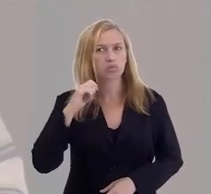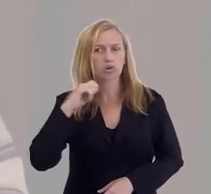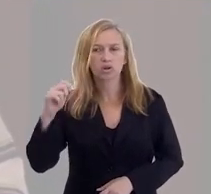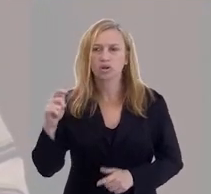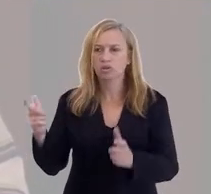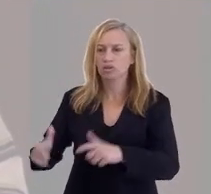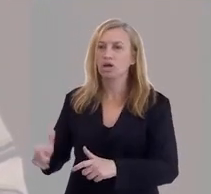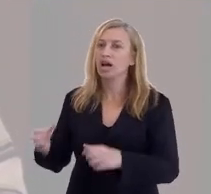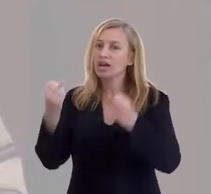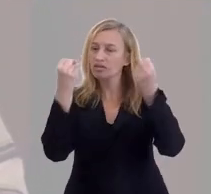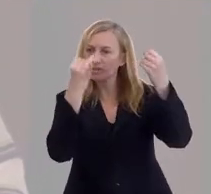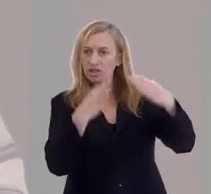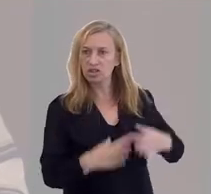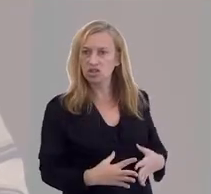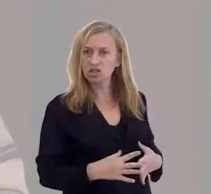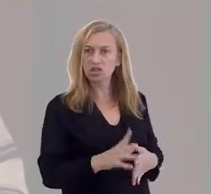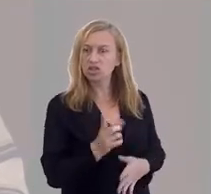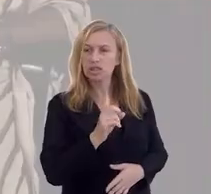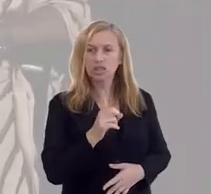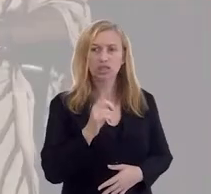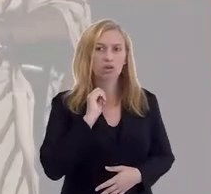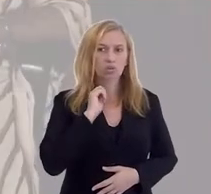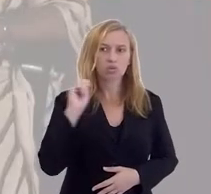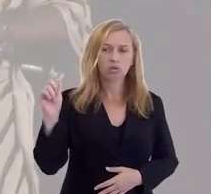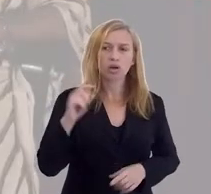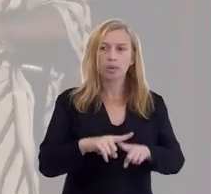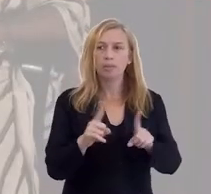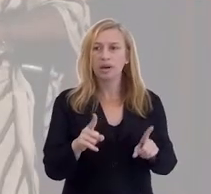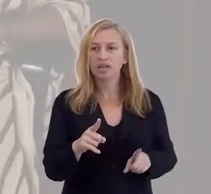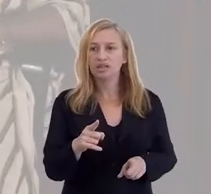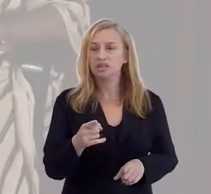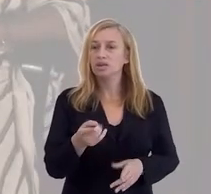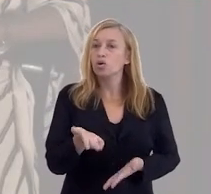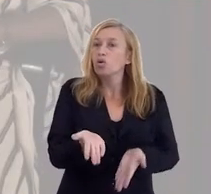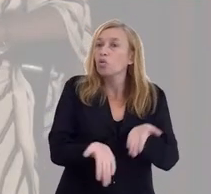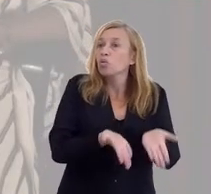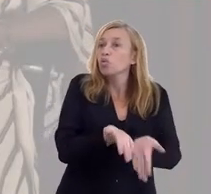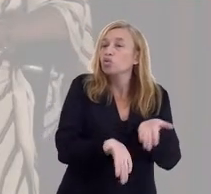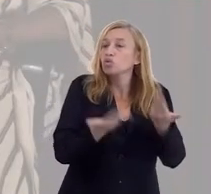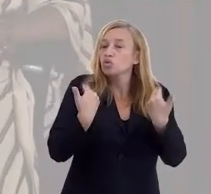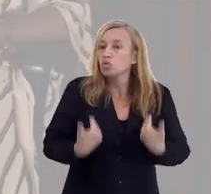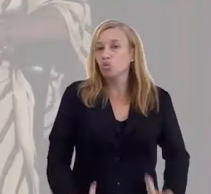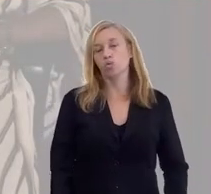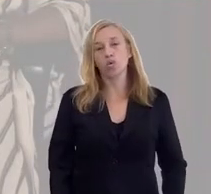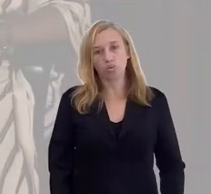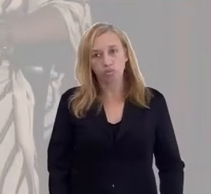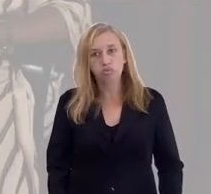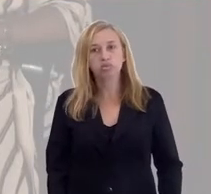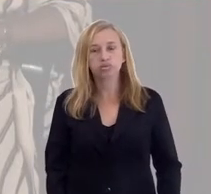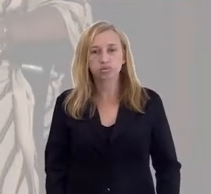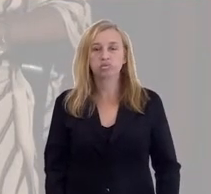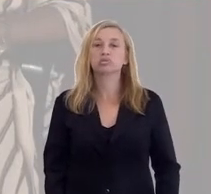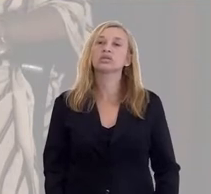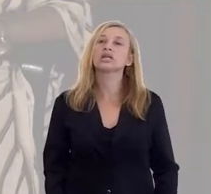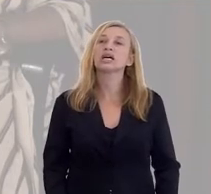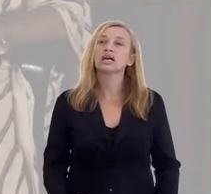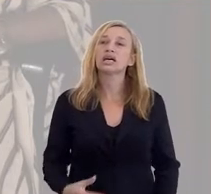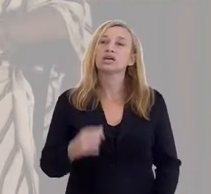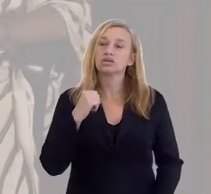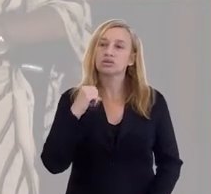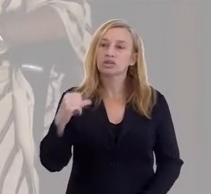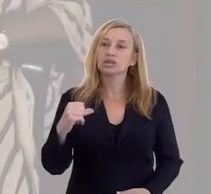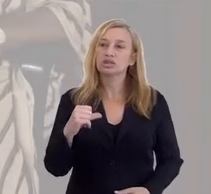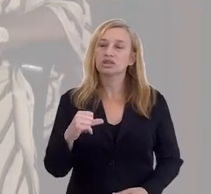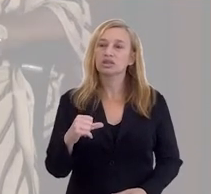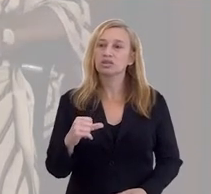explicação. Ele não cometeu suicídio, mas ele também não cuidou do corpo. Isso, é o que a gente chama de suicídio indireto. Então, eu era uma